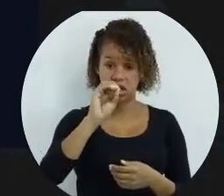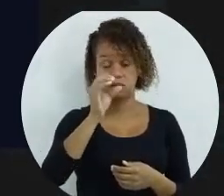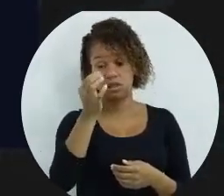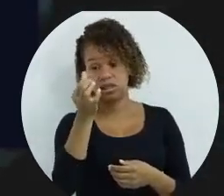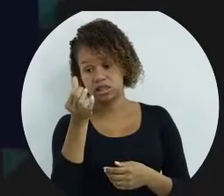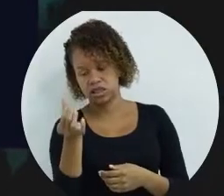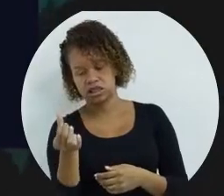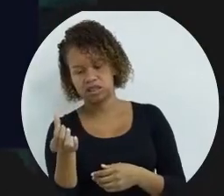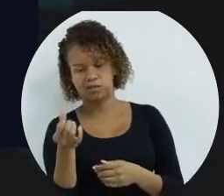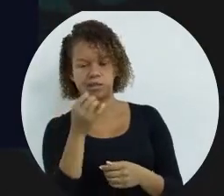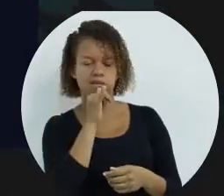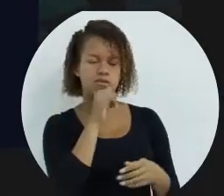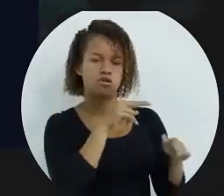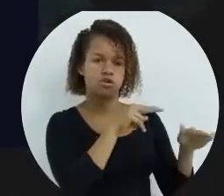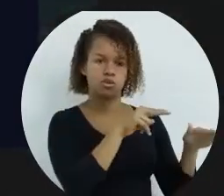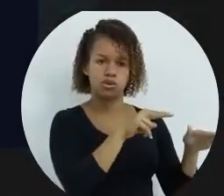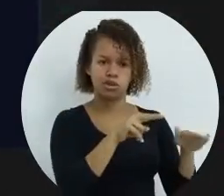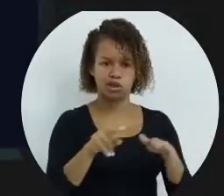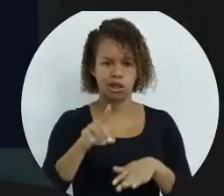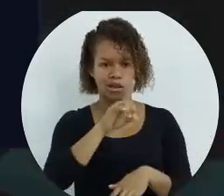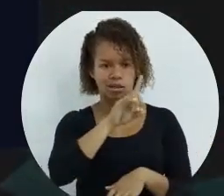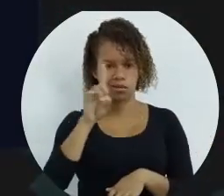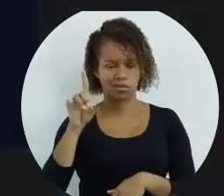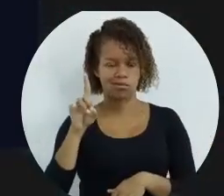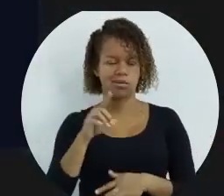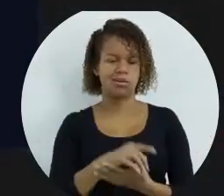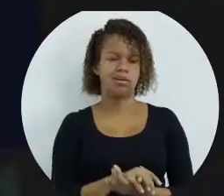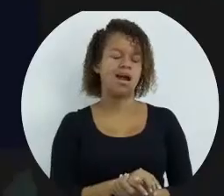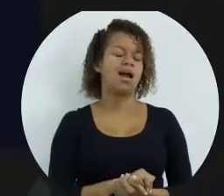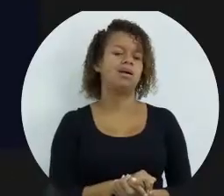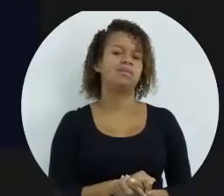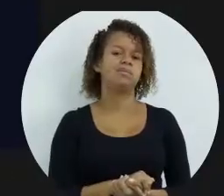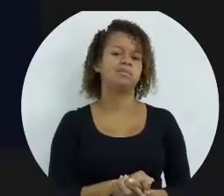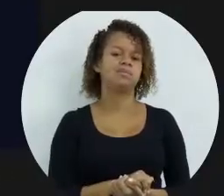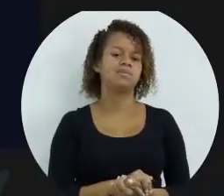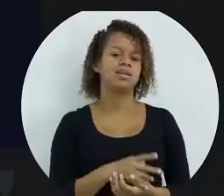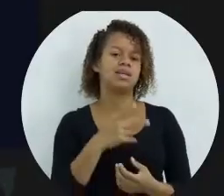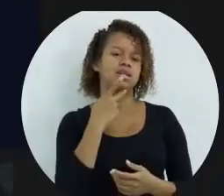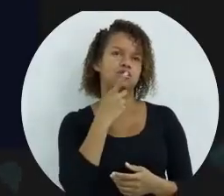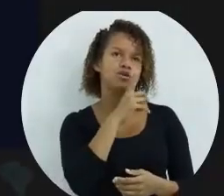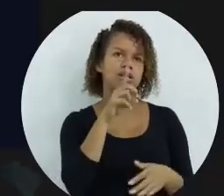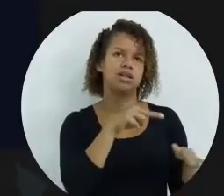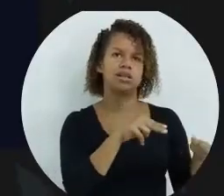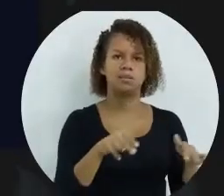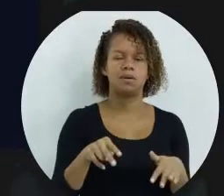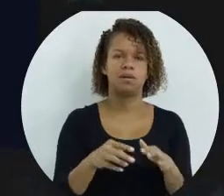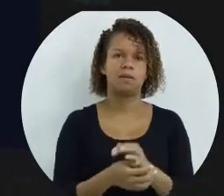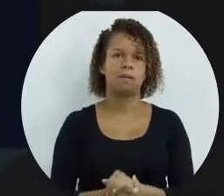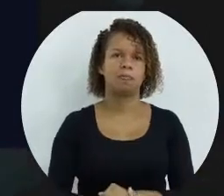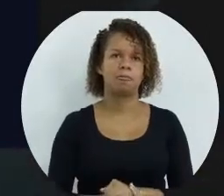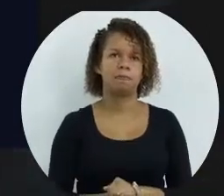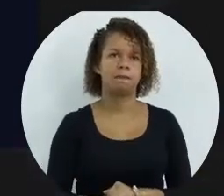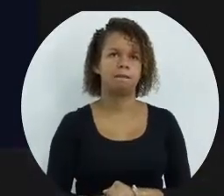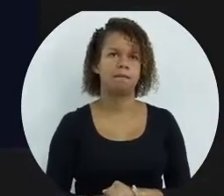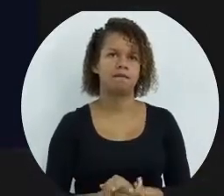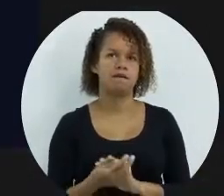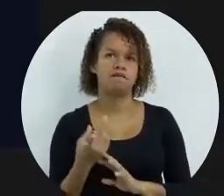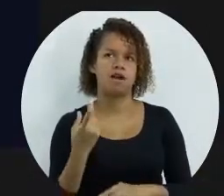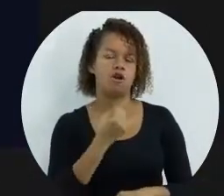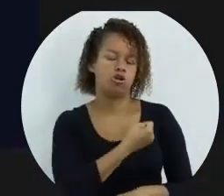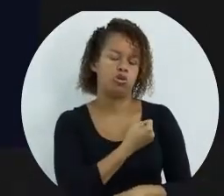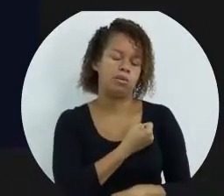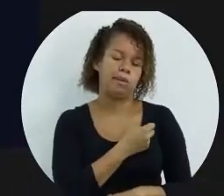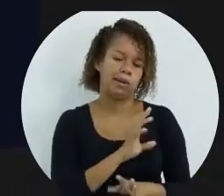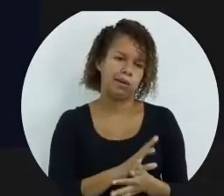Se o dia da semana, que foi pego na linha 3, com get day, se o dia da semana, que foi um valor